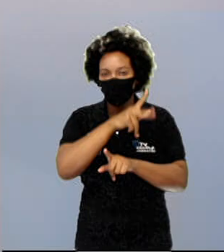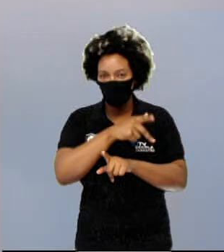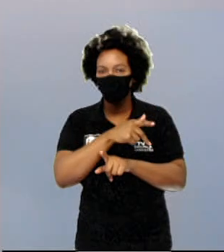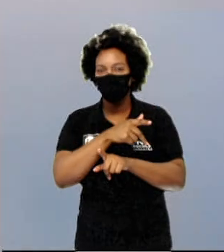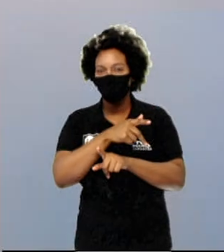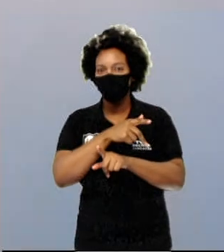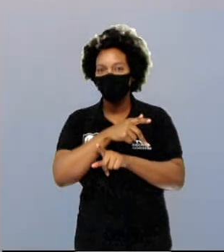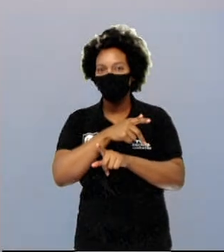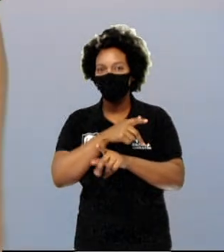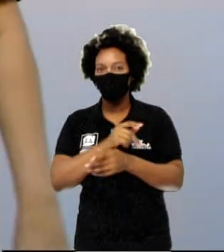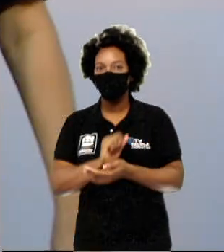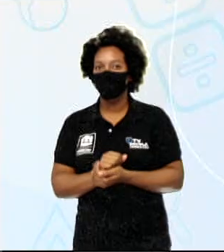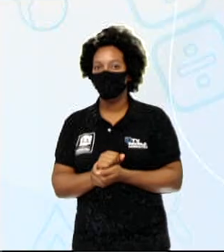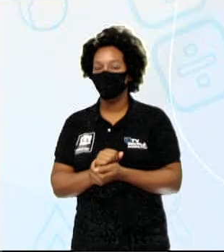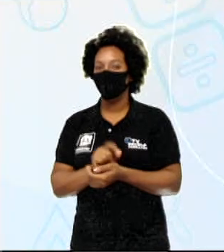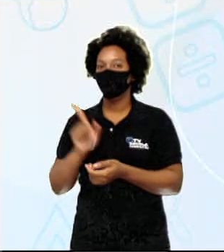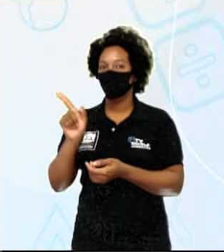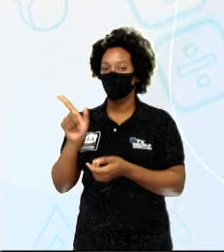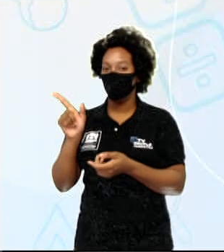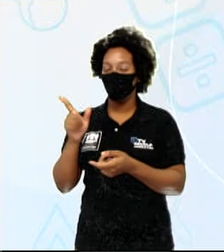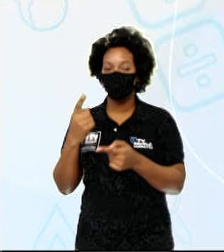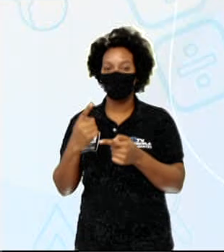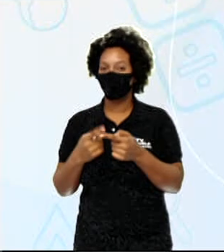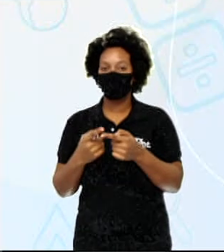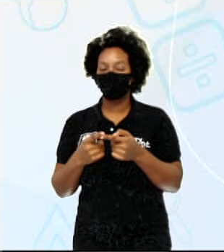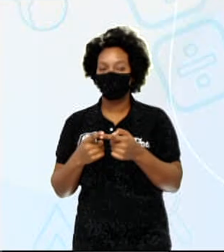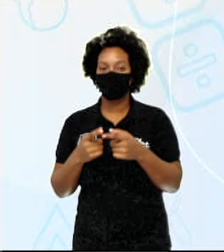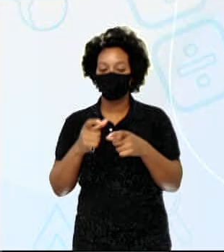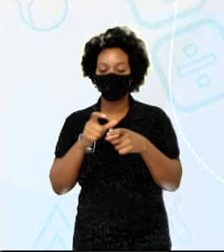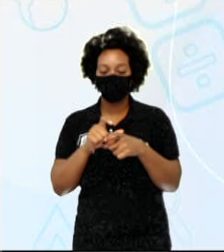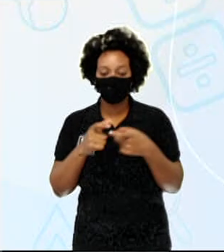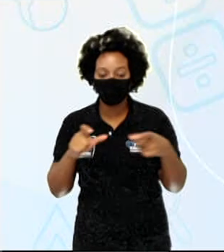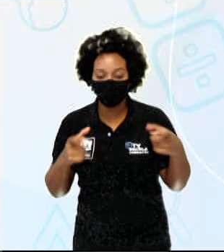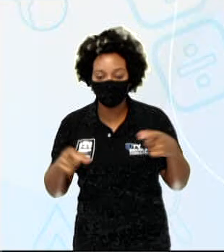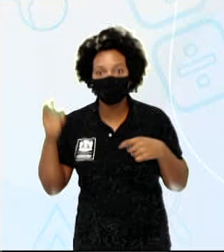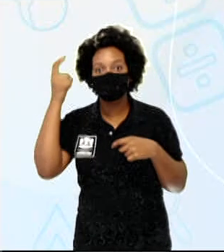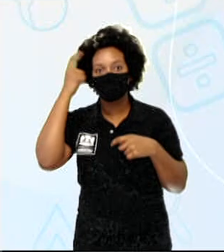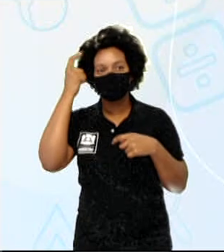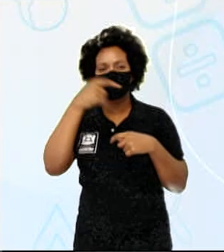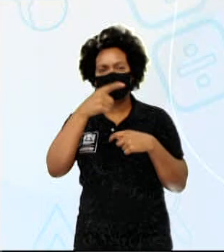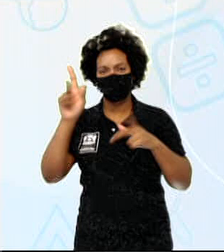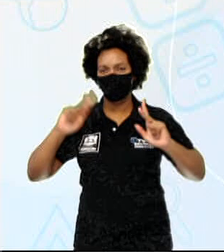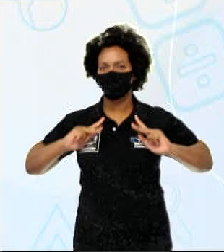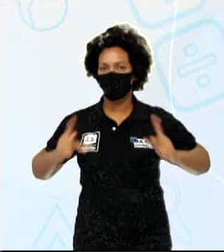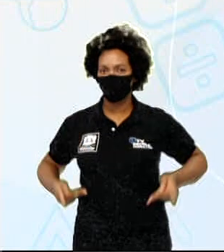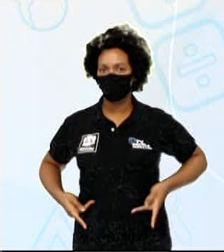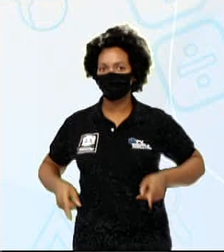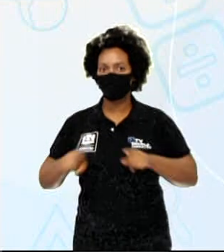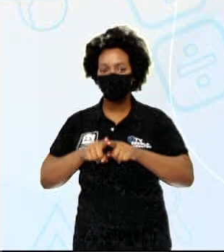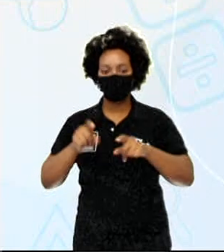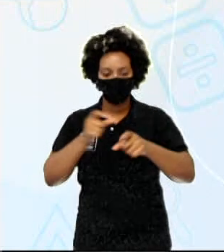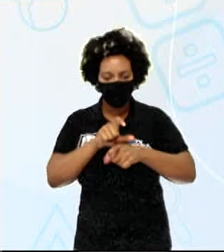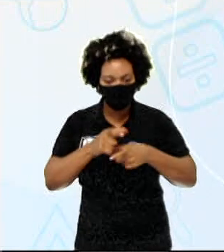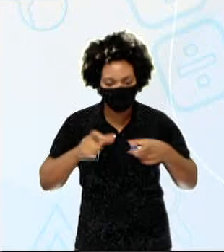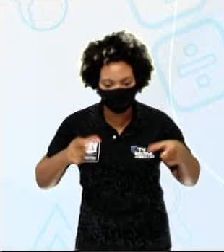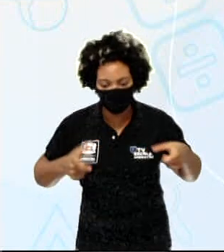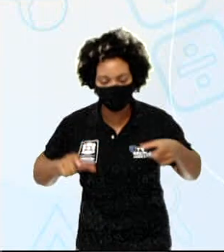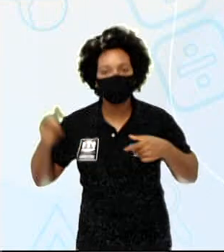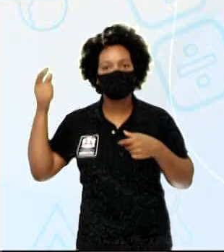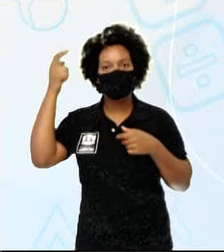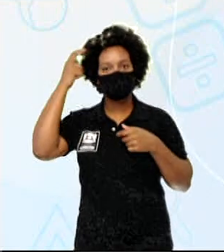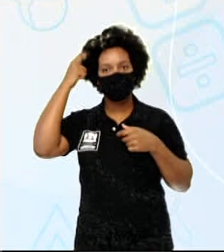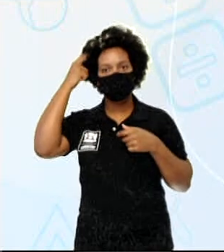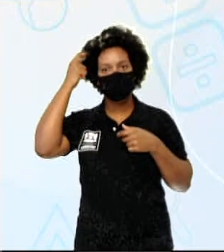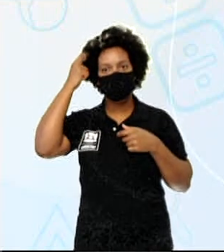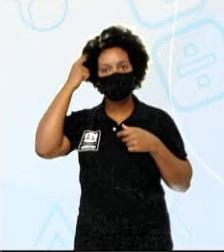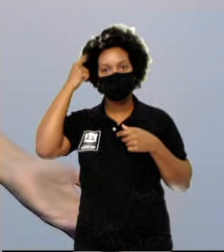caso, o tamanho do cérebro. Você sabia que os seres humanos têm o maior cérebro de todos os seres vivos?